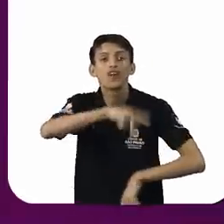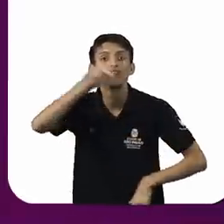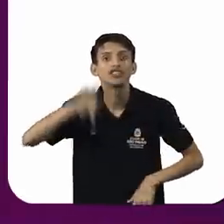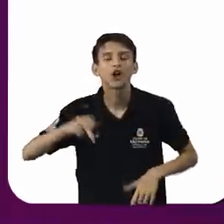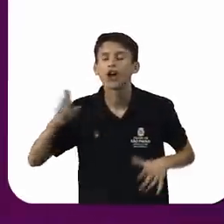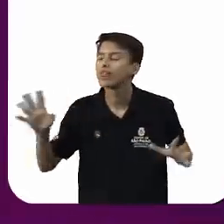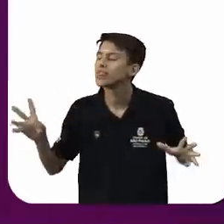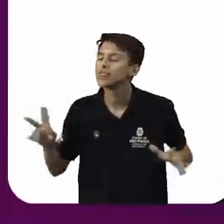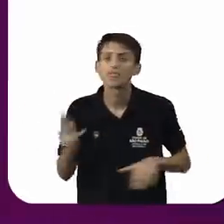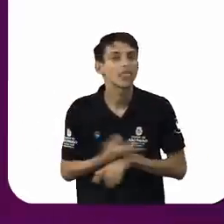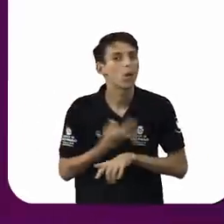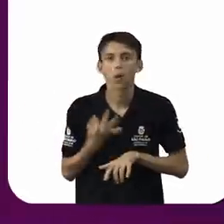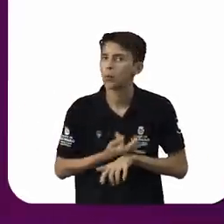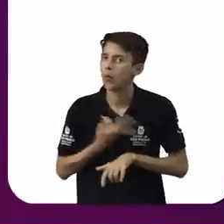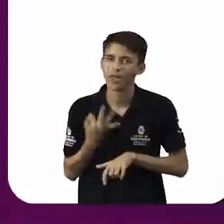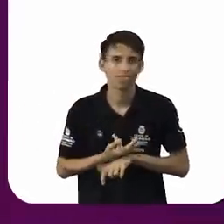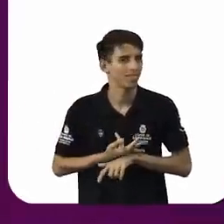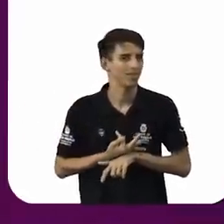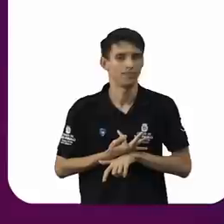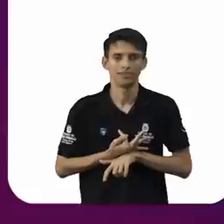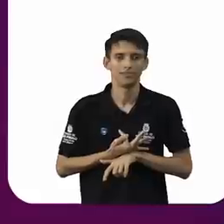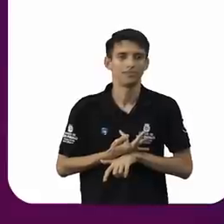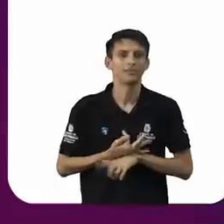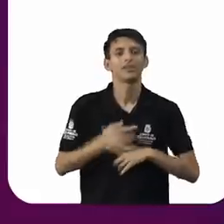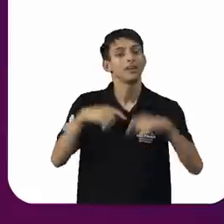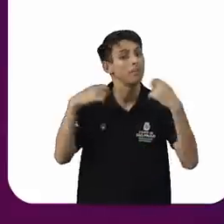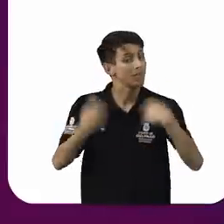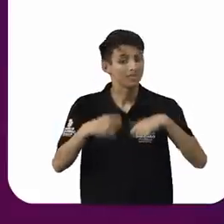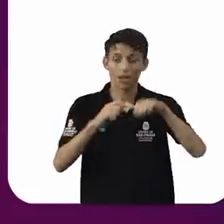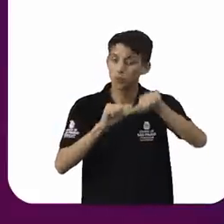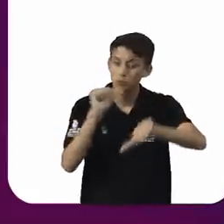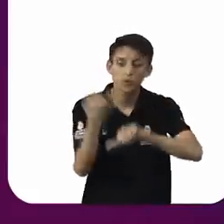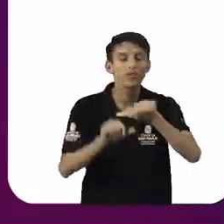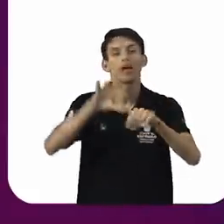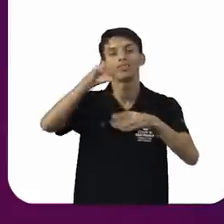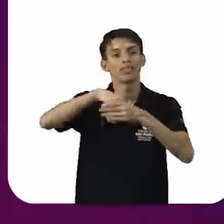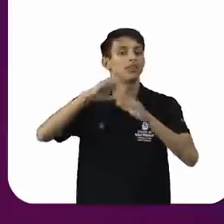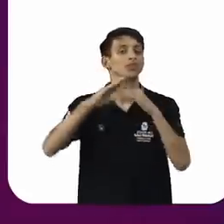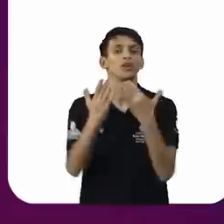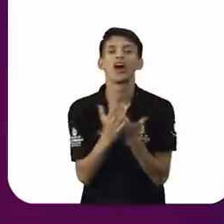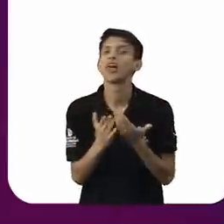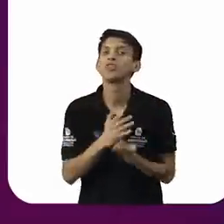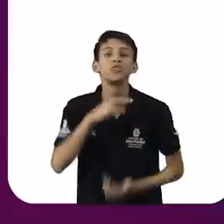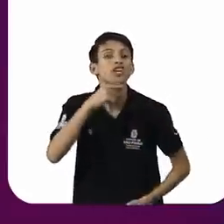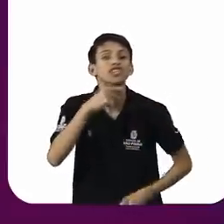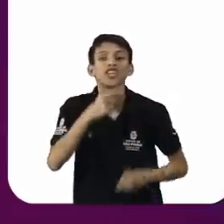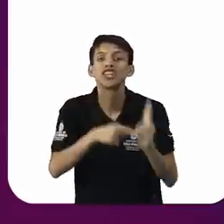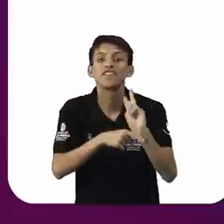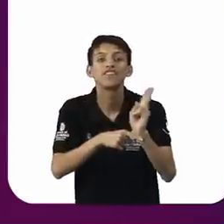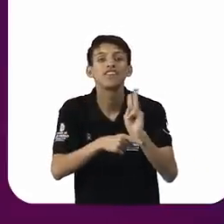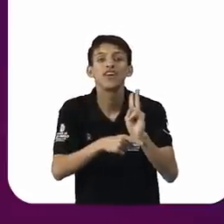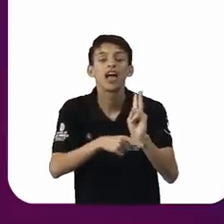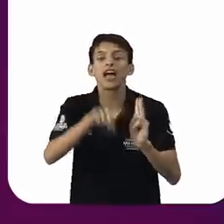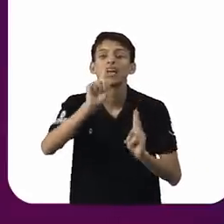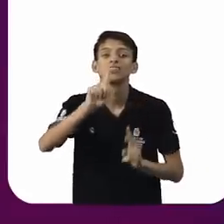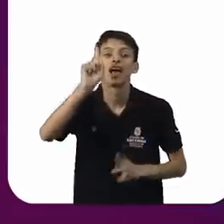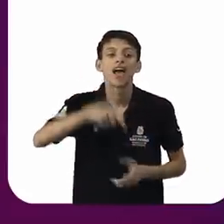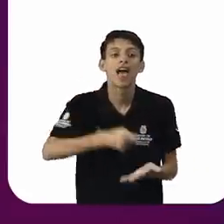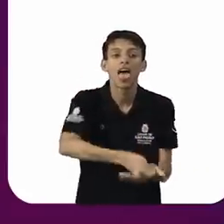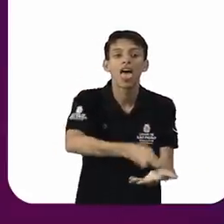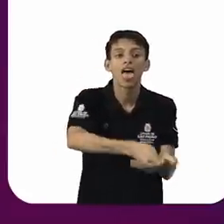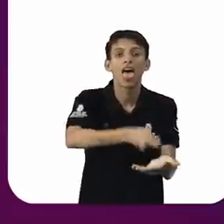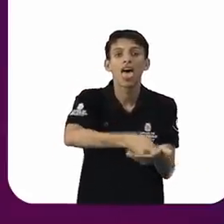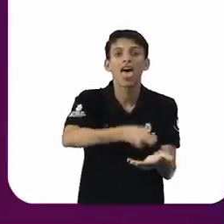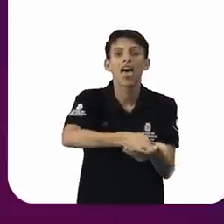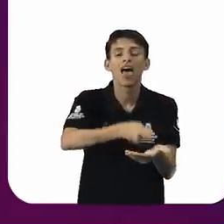aquém do século XXI. A escola precisa se reinventar. E não tem a ver com segurança, isso é repressão. De